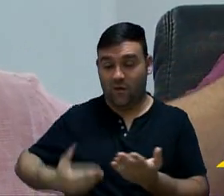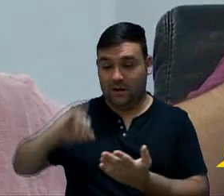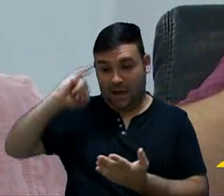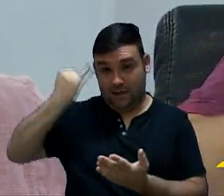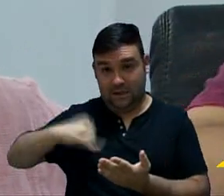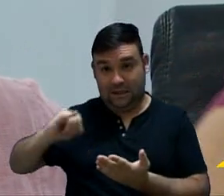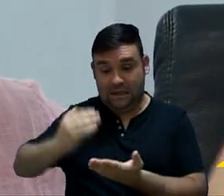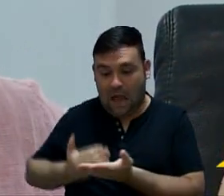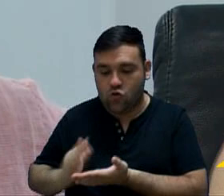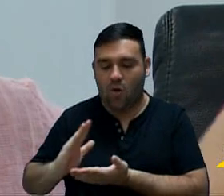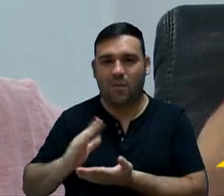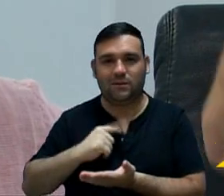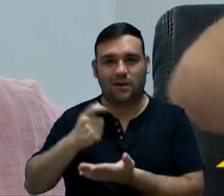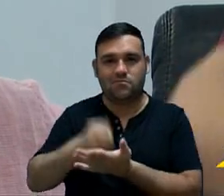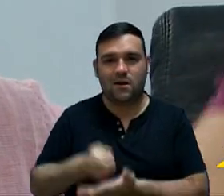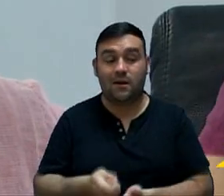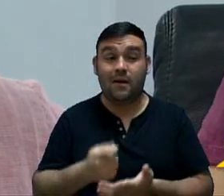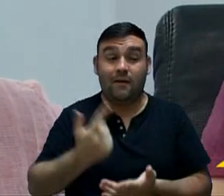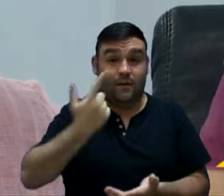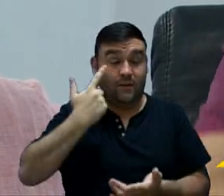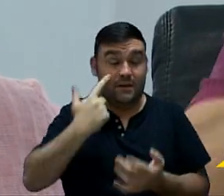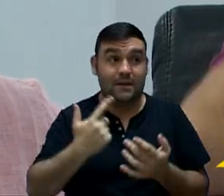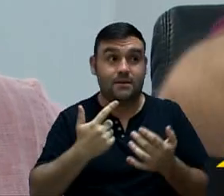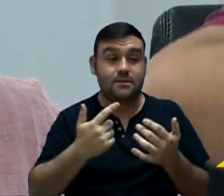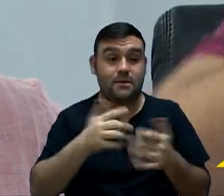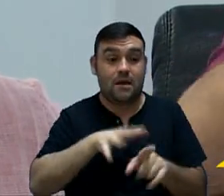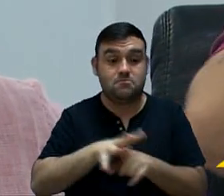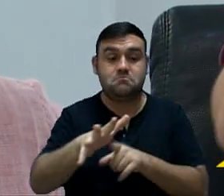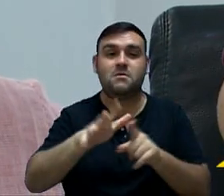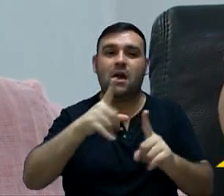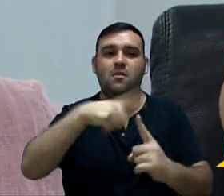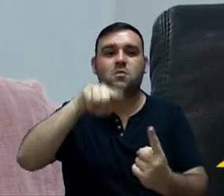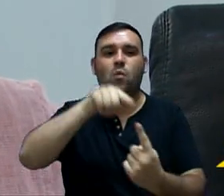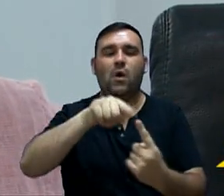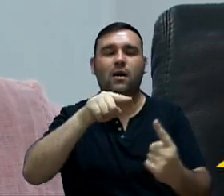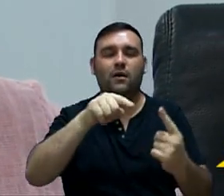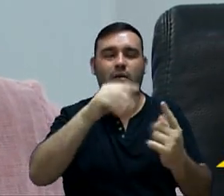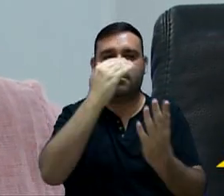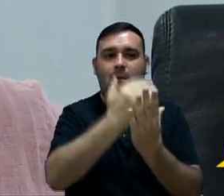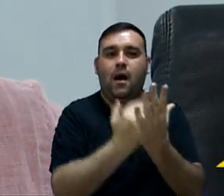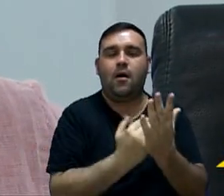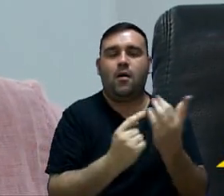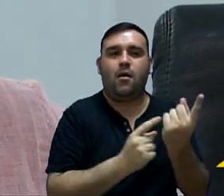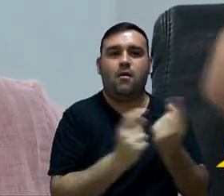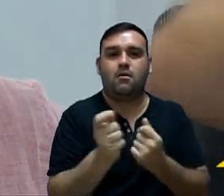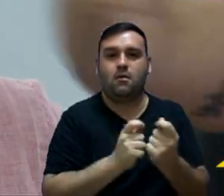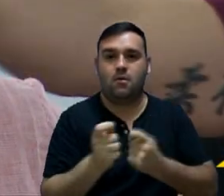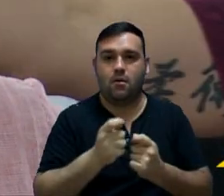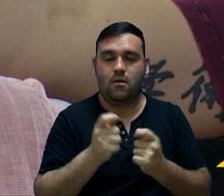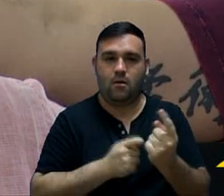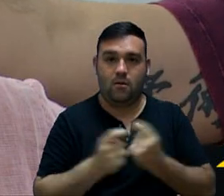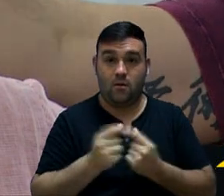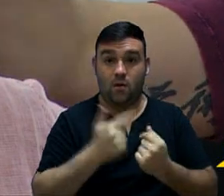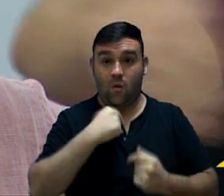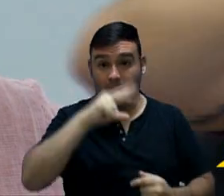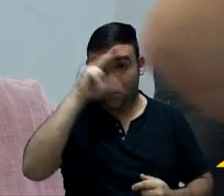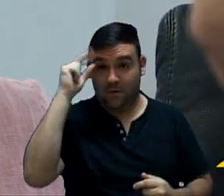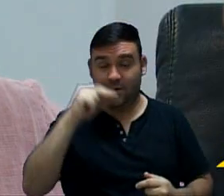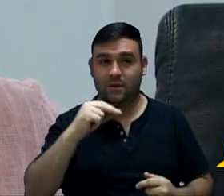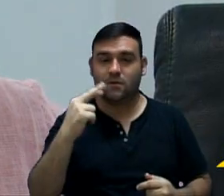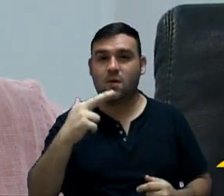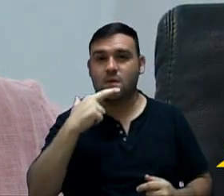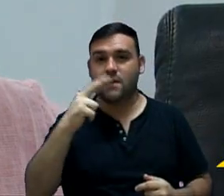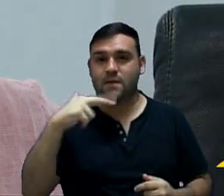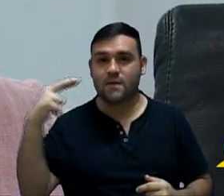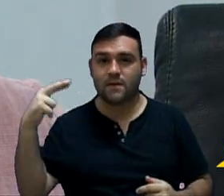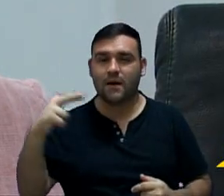Jaqueline. A gente só vai ver uma audiência pública de execução documentária do prefeito Manga daqui